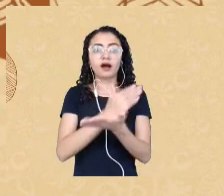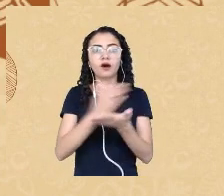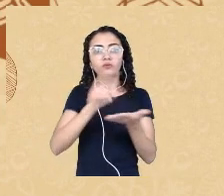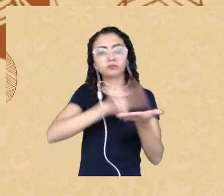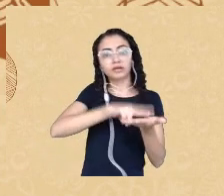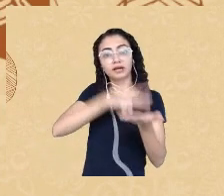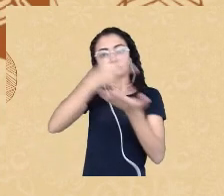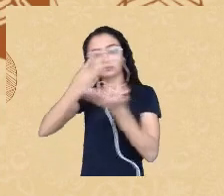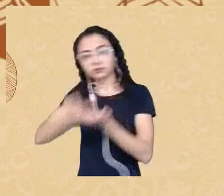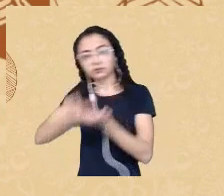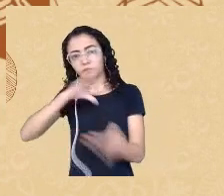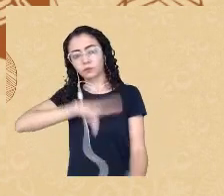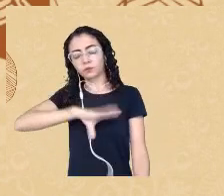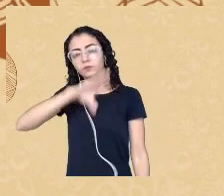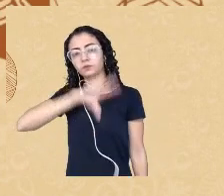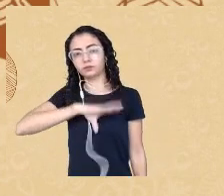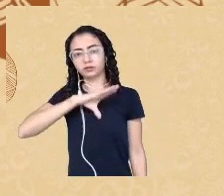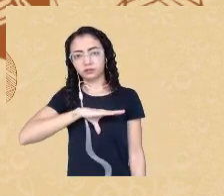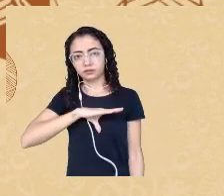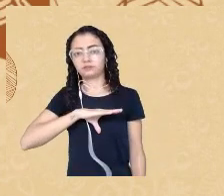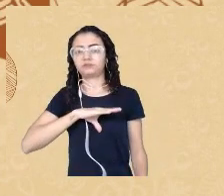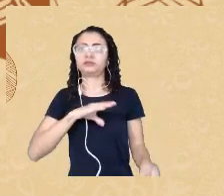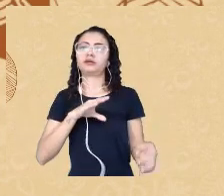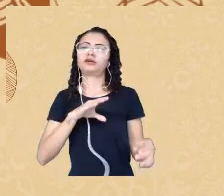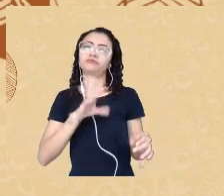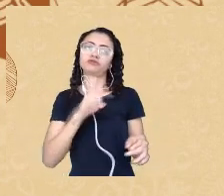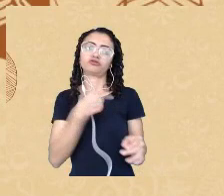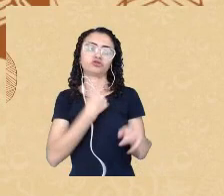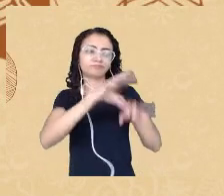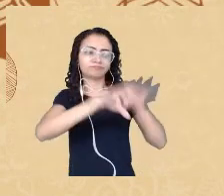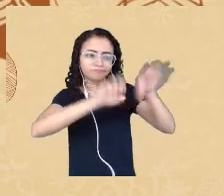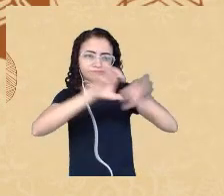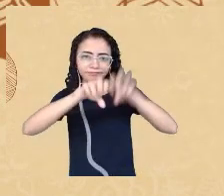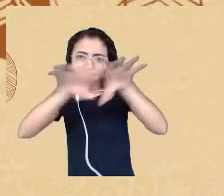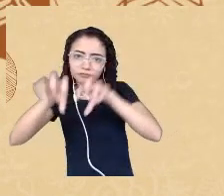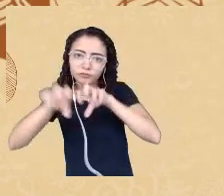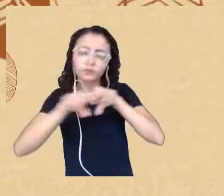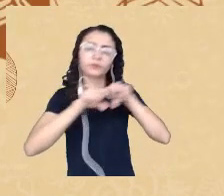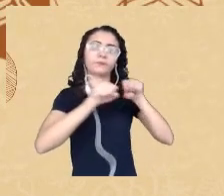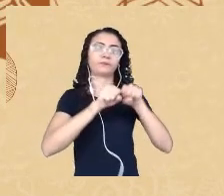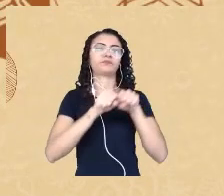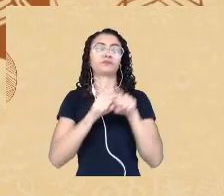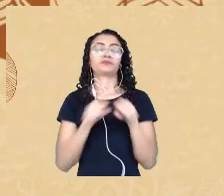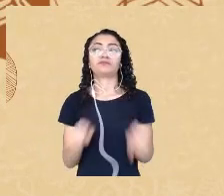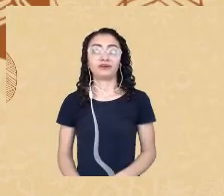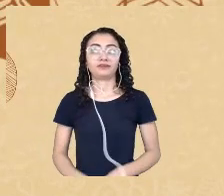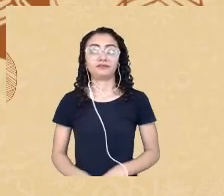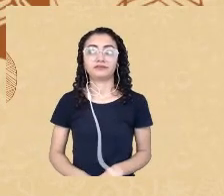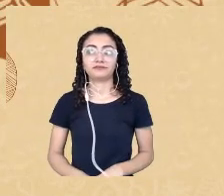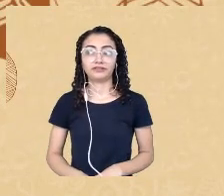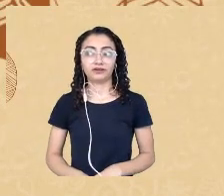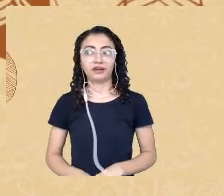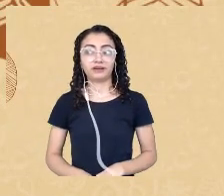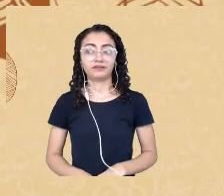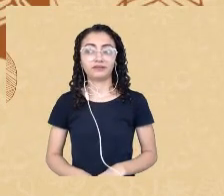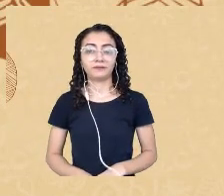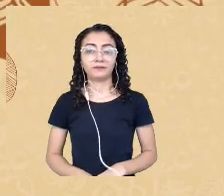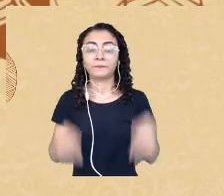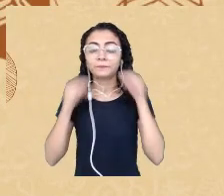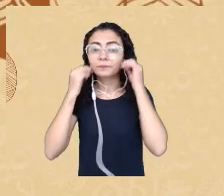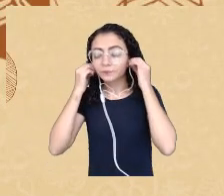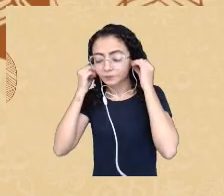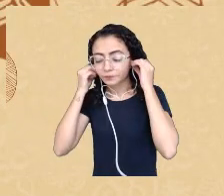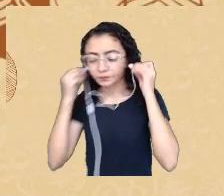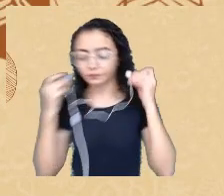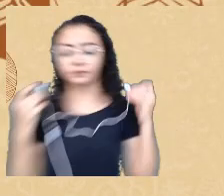então, nessa revisão. A revista de avaliação, como eu mencionei, foram considerados todos os